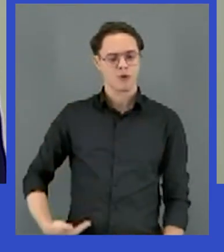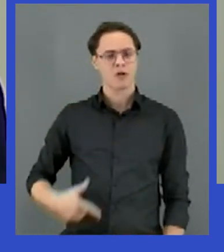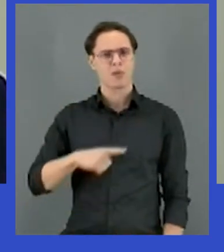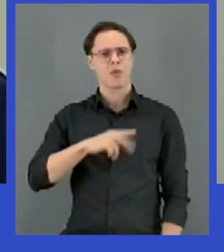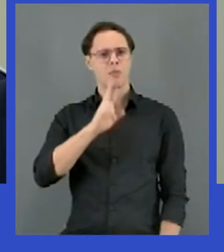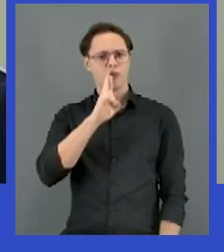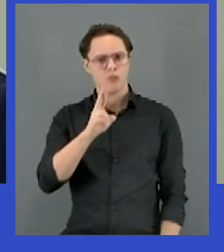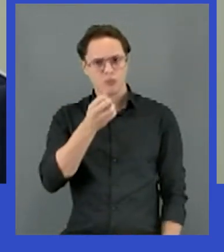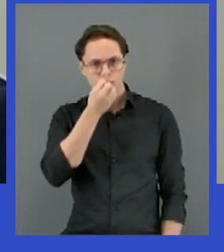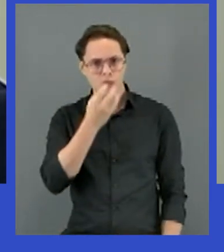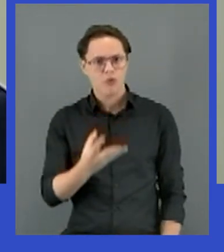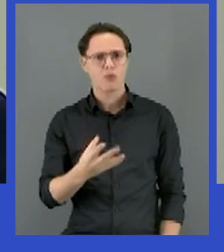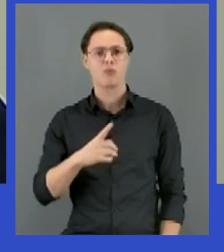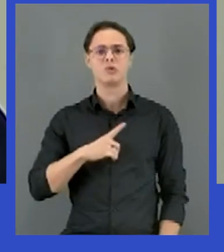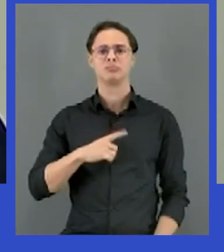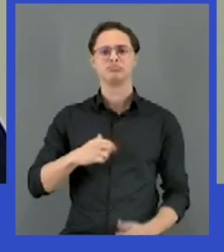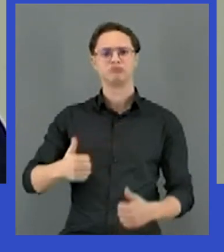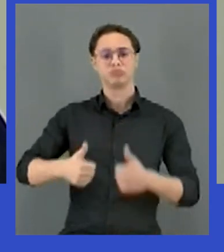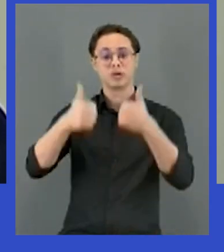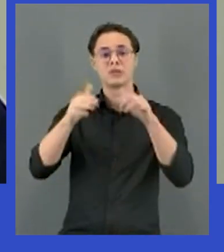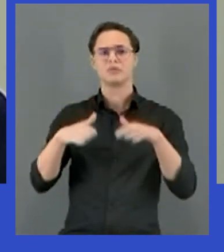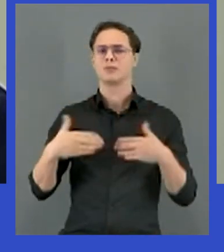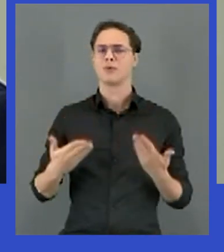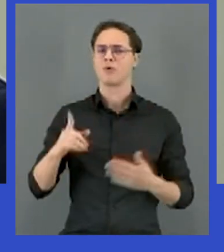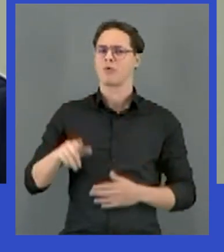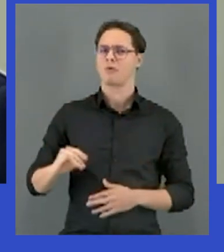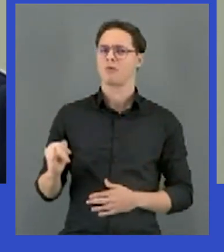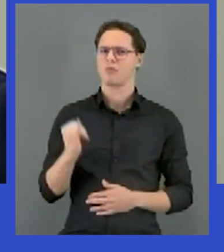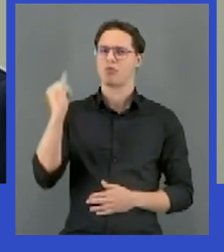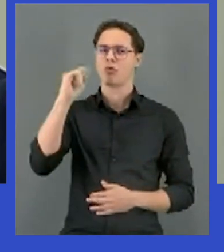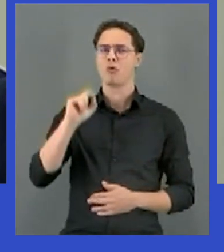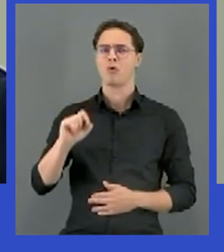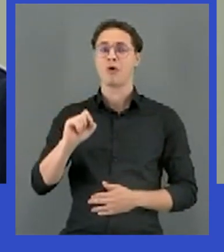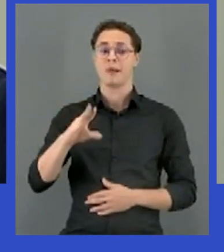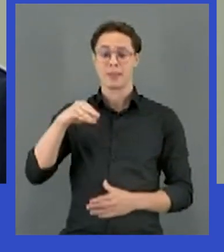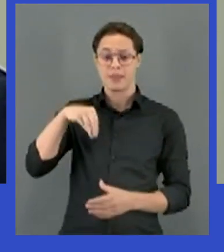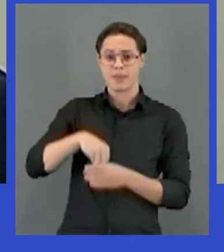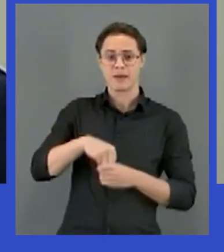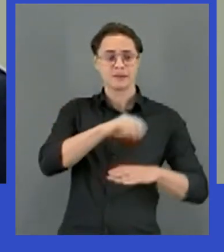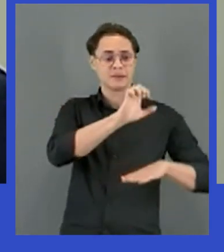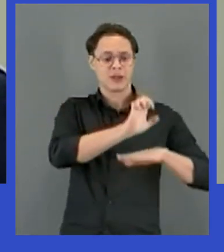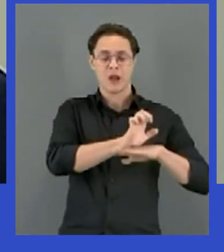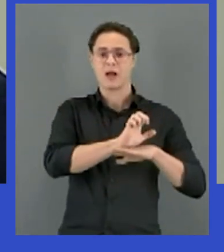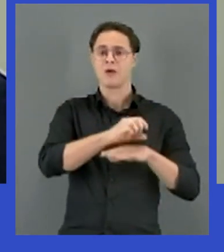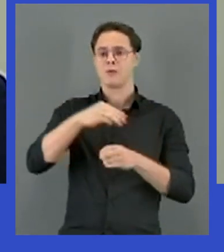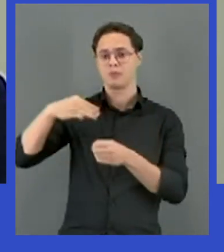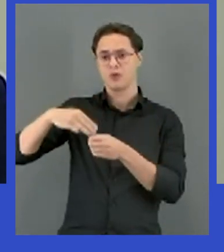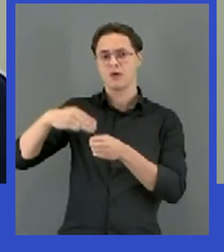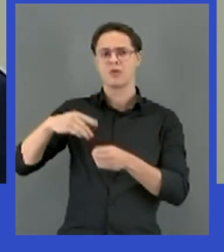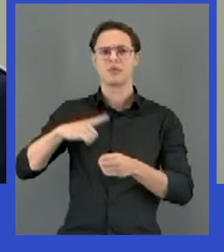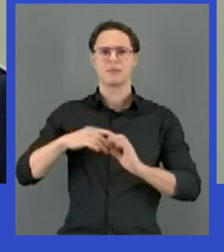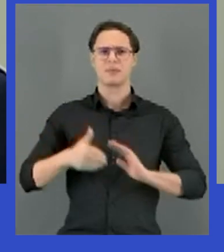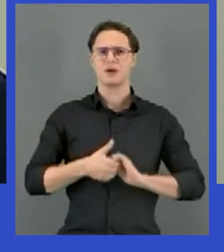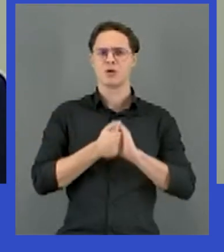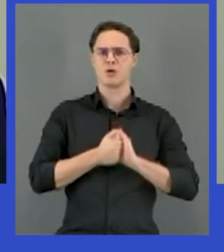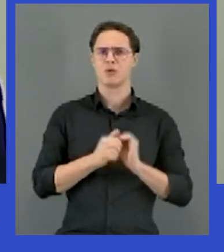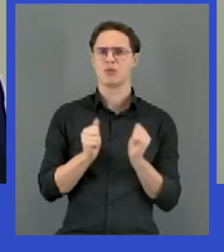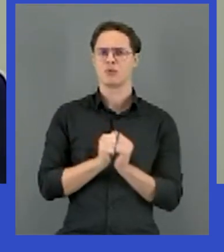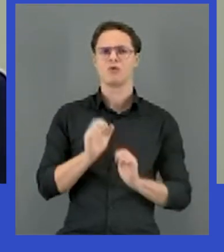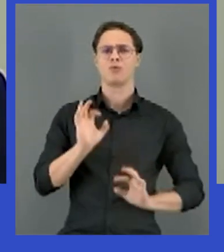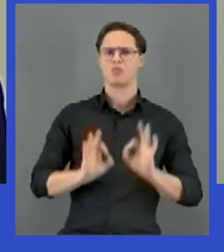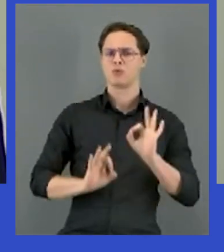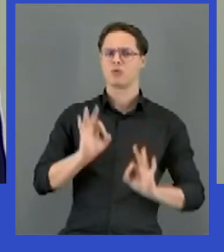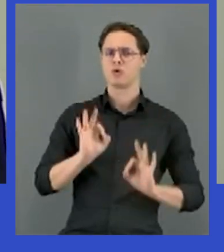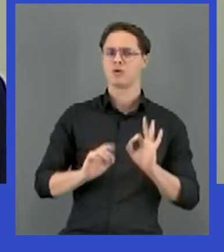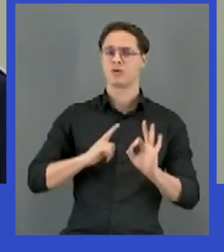ter êxito. Portanto, é fundamental os estados e municípios serem parceiros na construção, na implementação